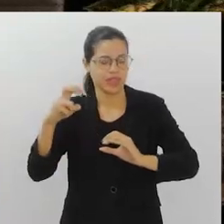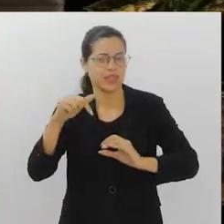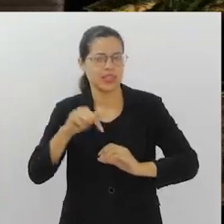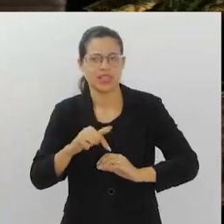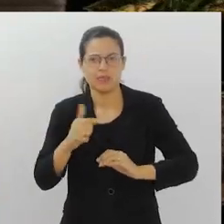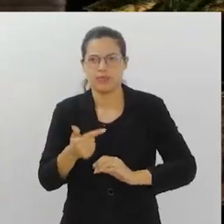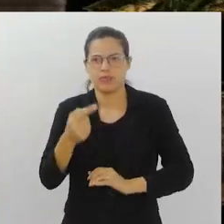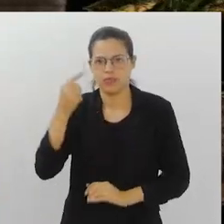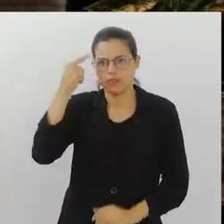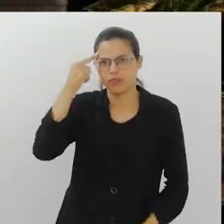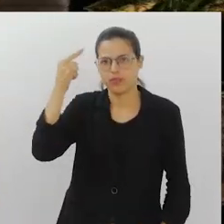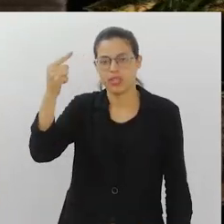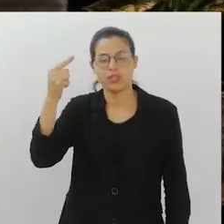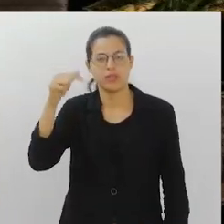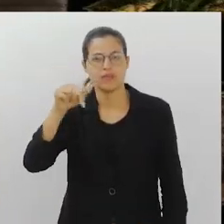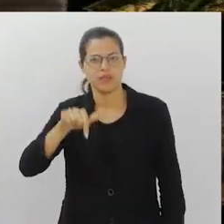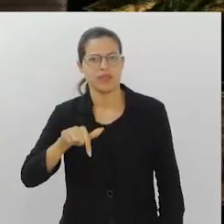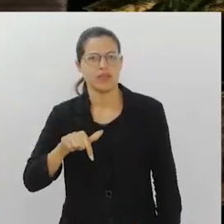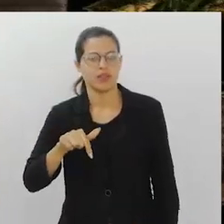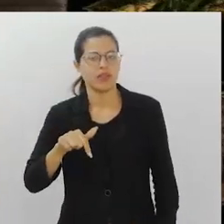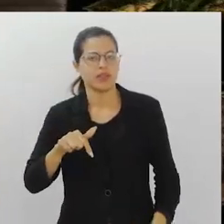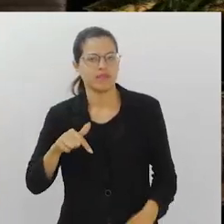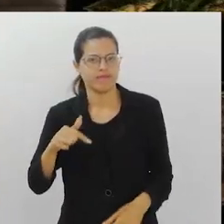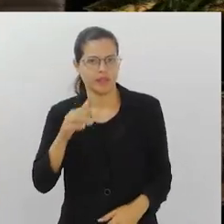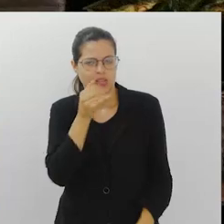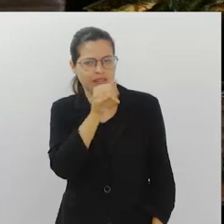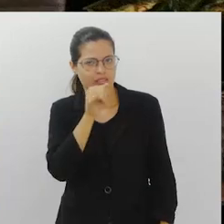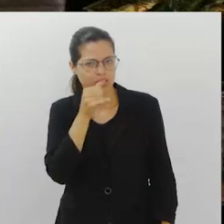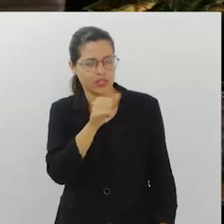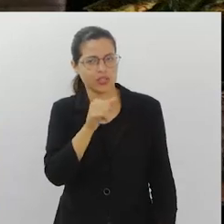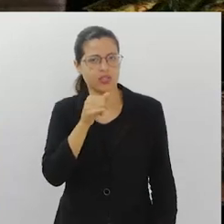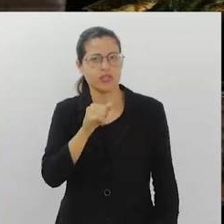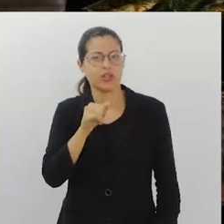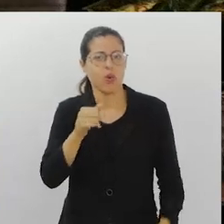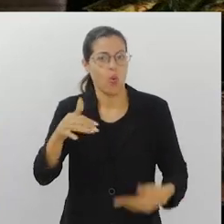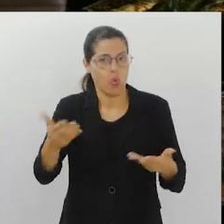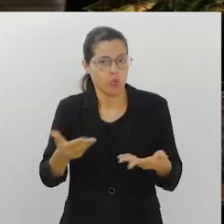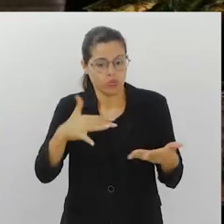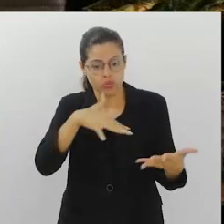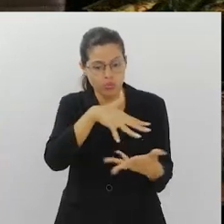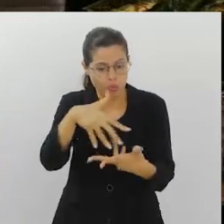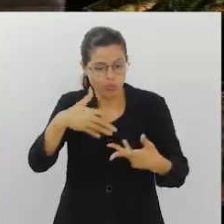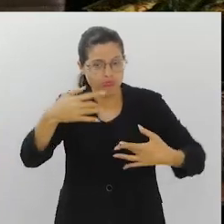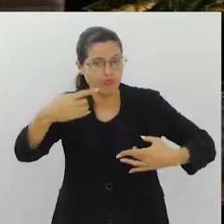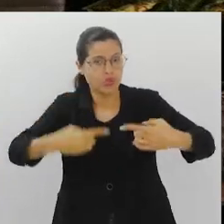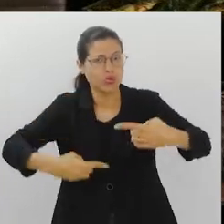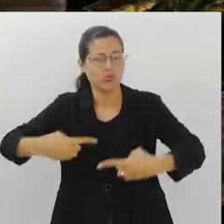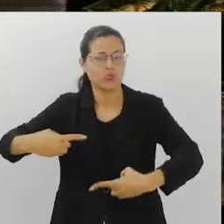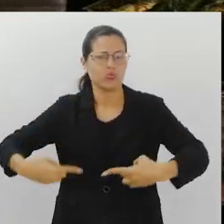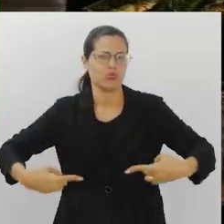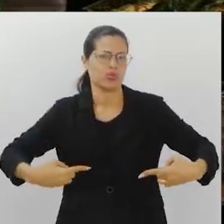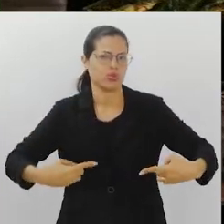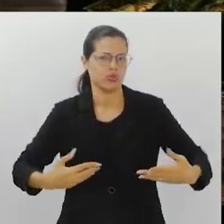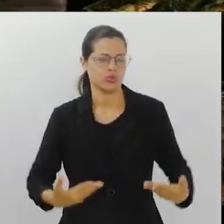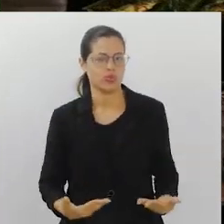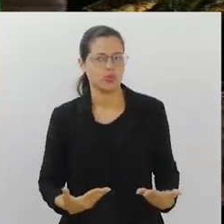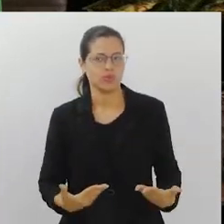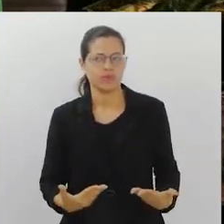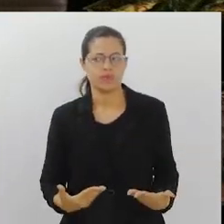não tem ideia da demanda que aquilo gera de energia e, hoje em dia, o mundo inteiro está discutindo isso. A gente